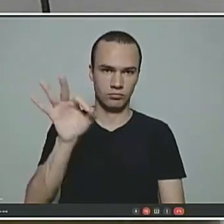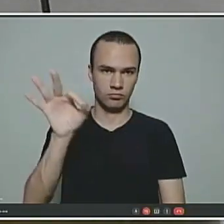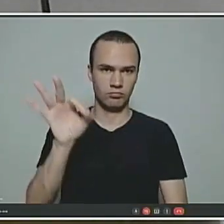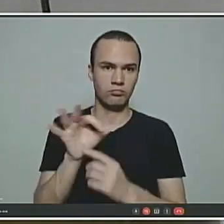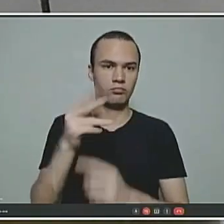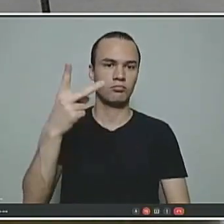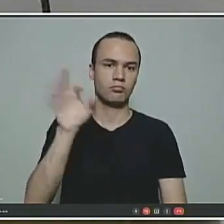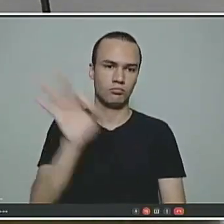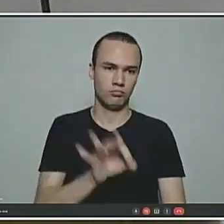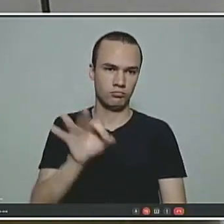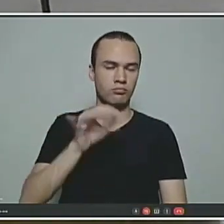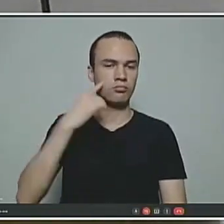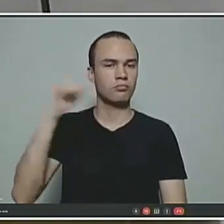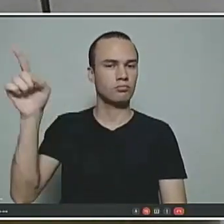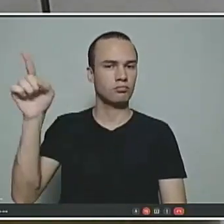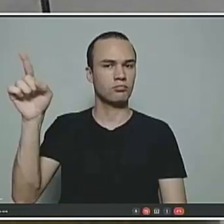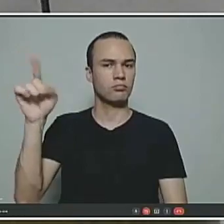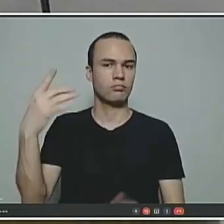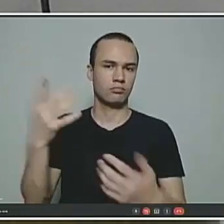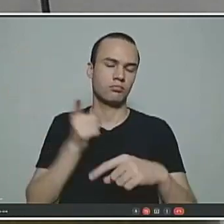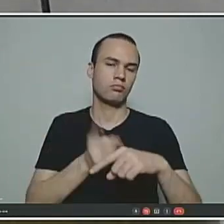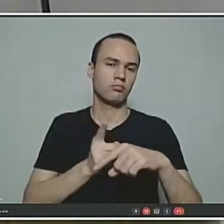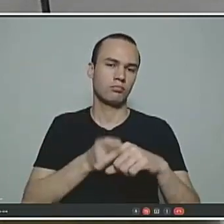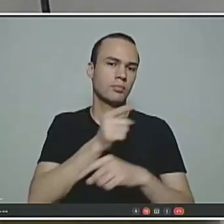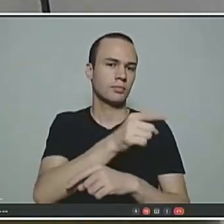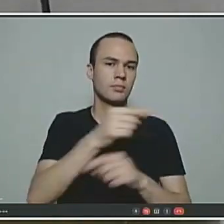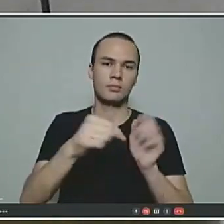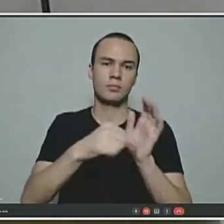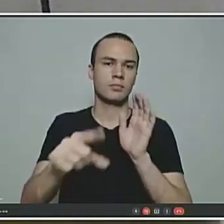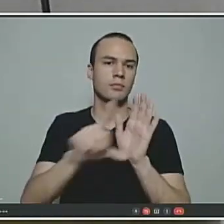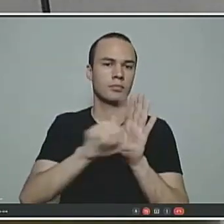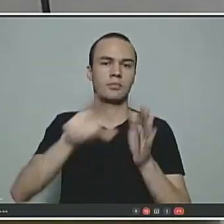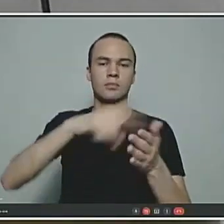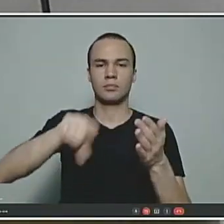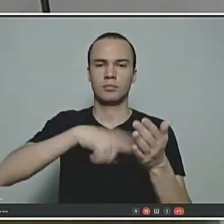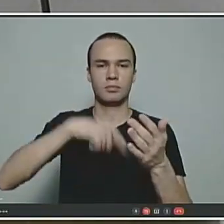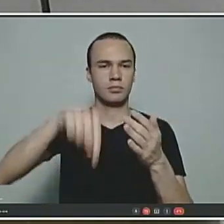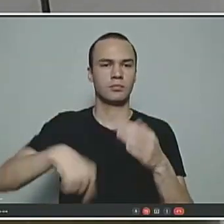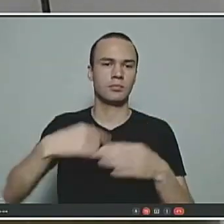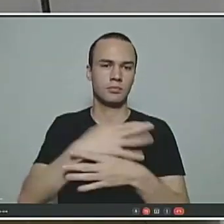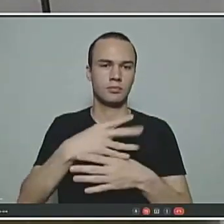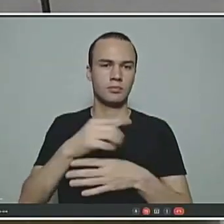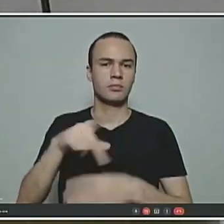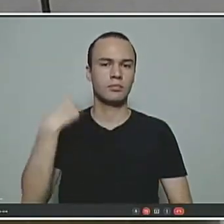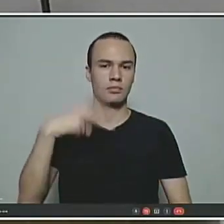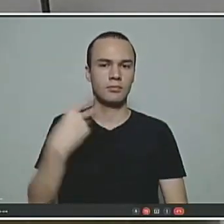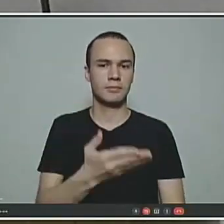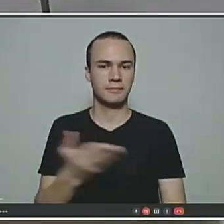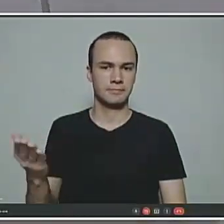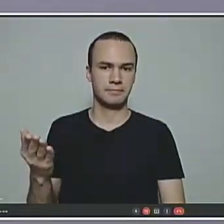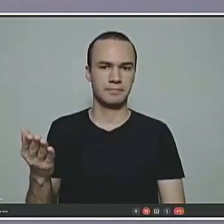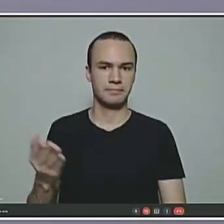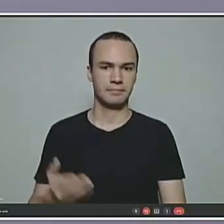% esse aporte. Lei inconstitucional revogada pelos senhores e senhoras vereadores neste ano aqui.